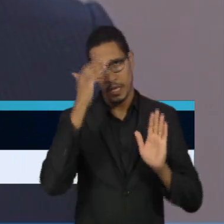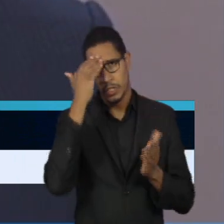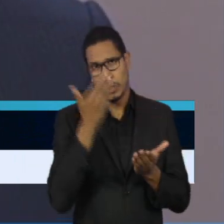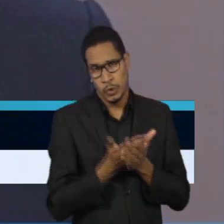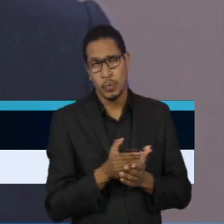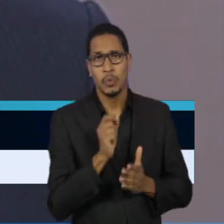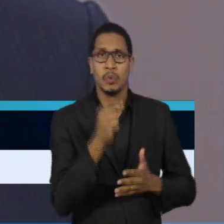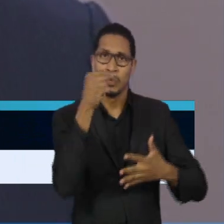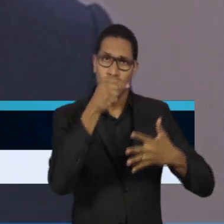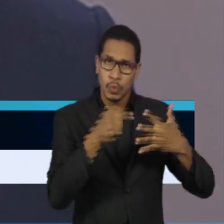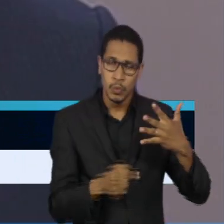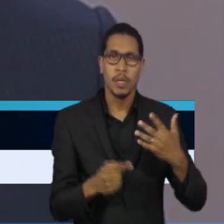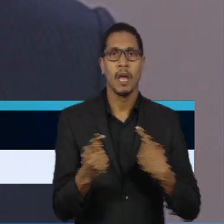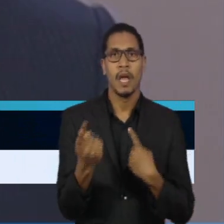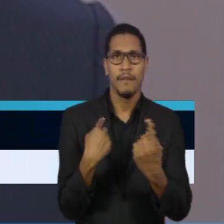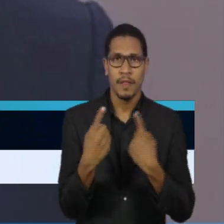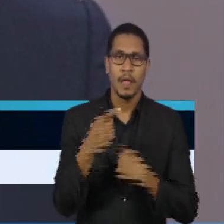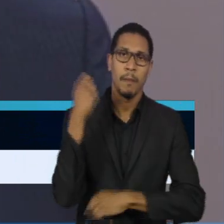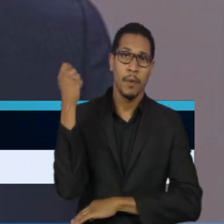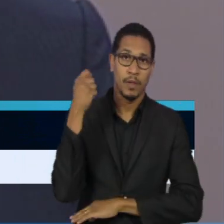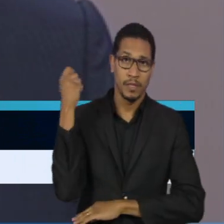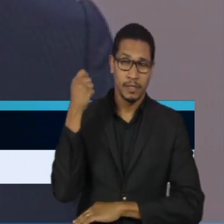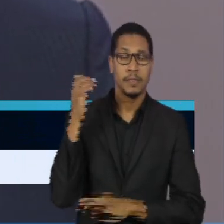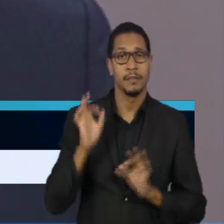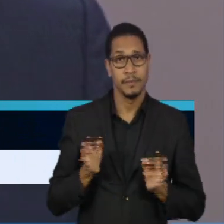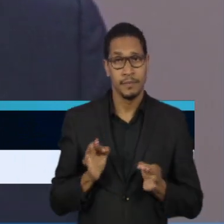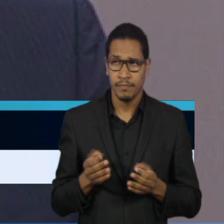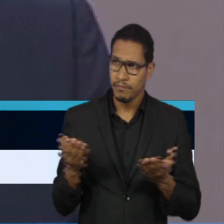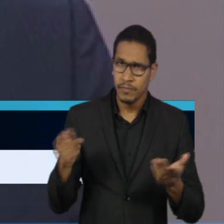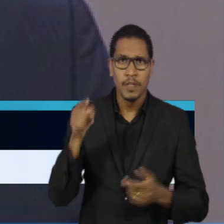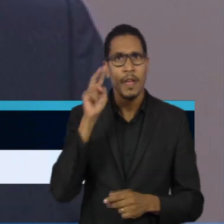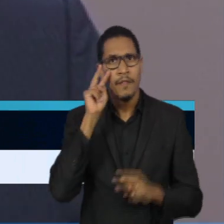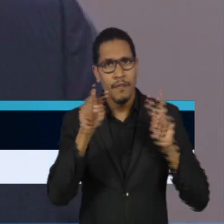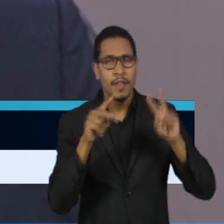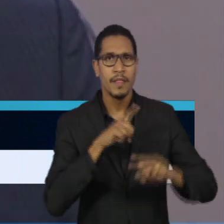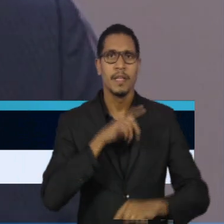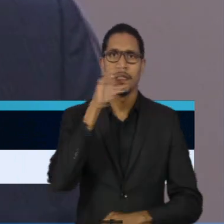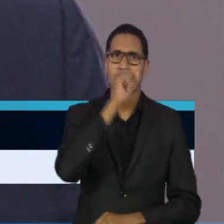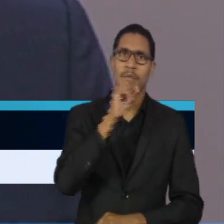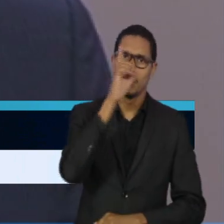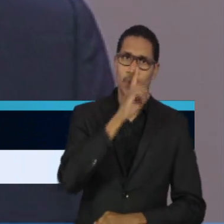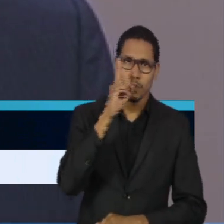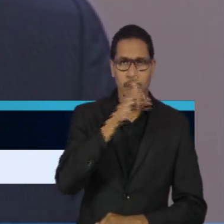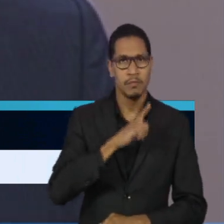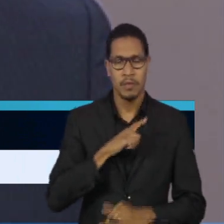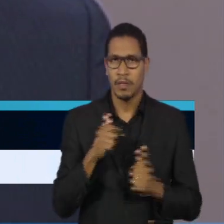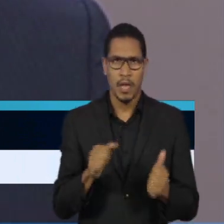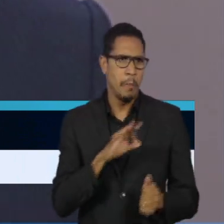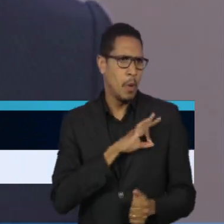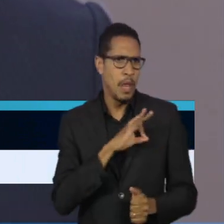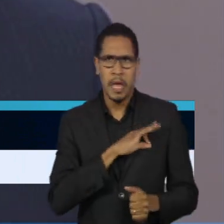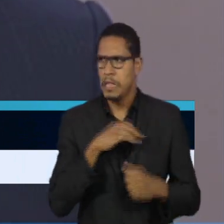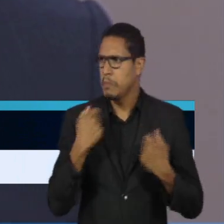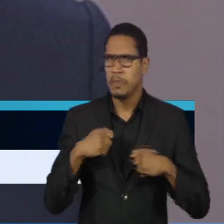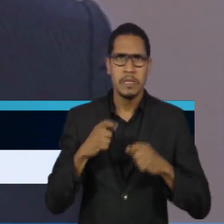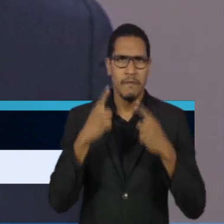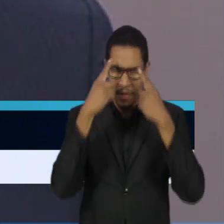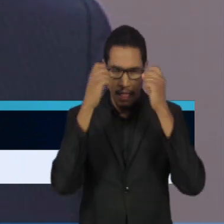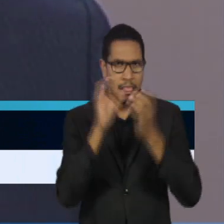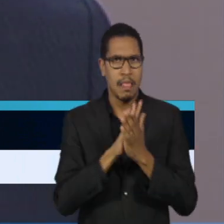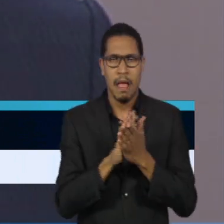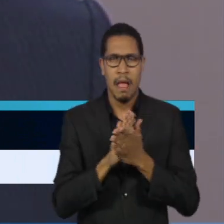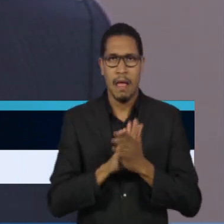todas elas na Avenida Paulista, daquelas que o senhor vê no fim de semana sem nenhuma ocorrência policial. 2019,